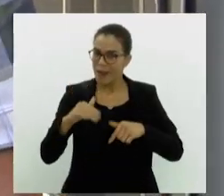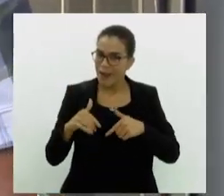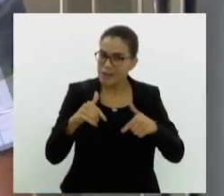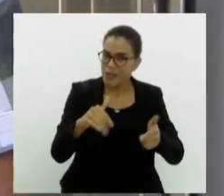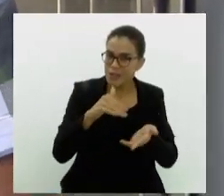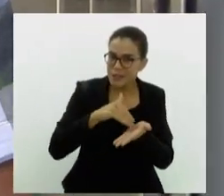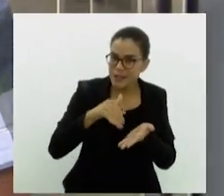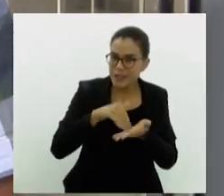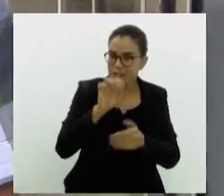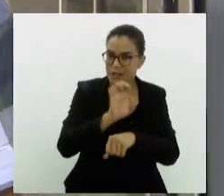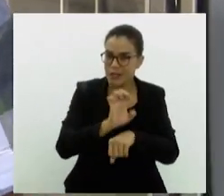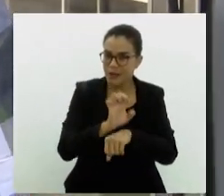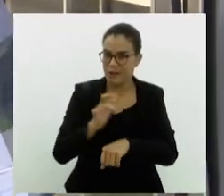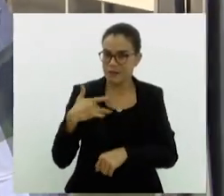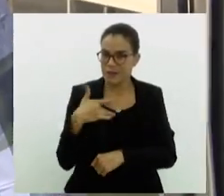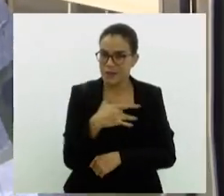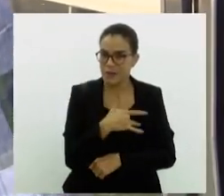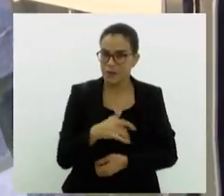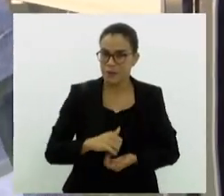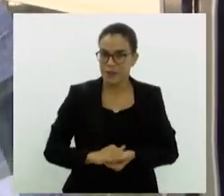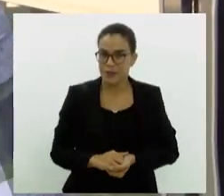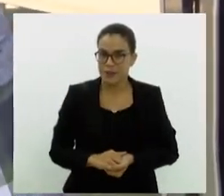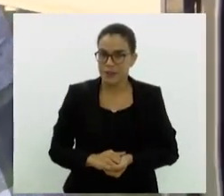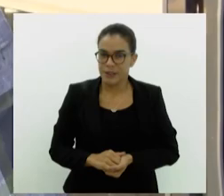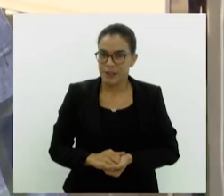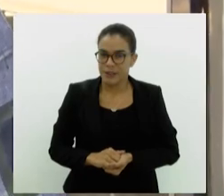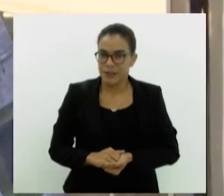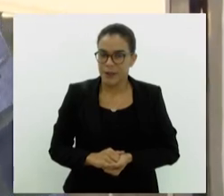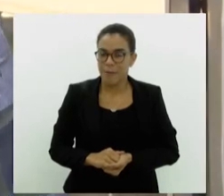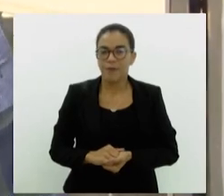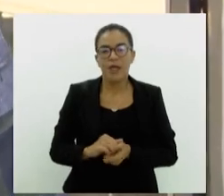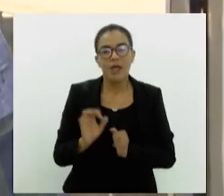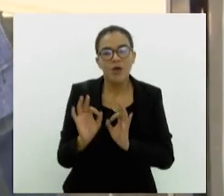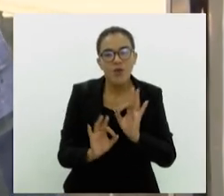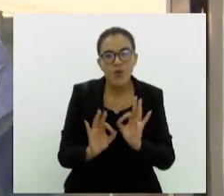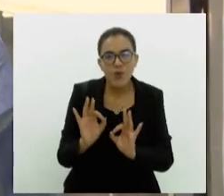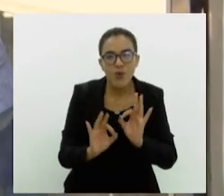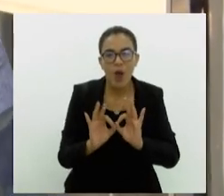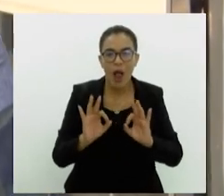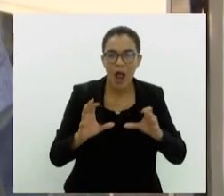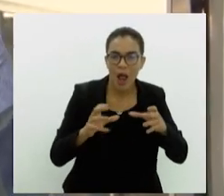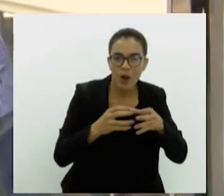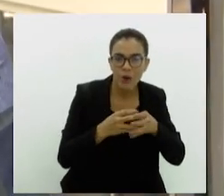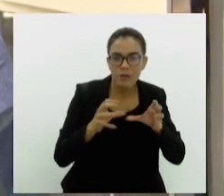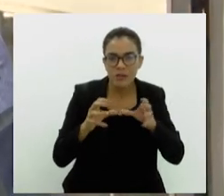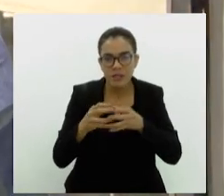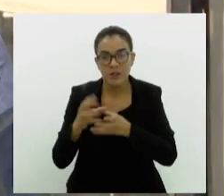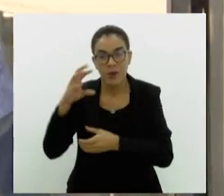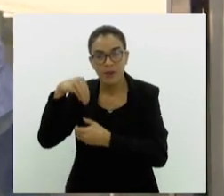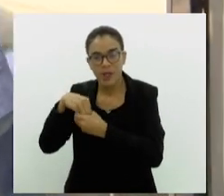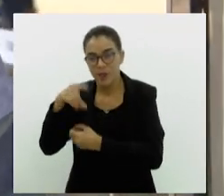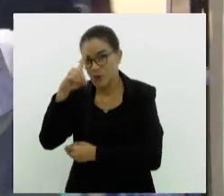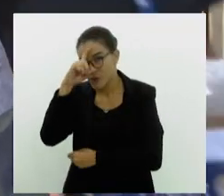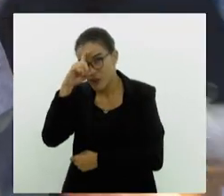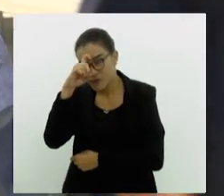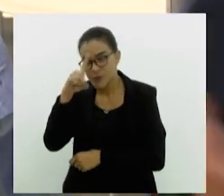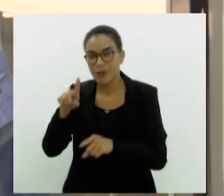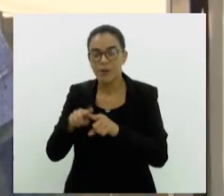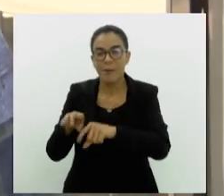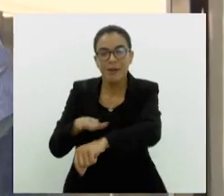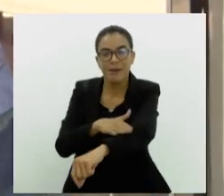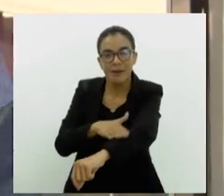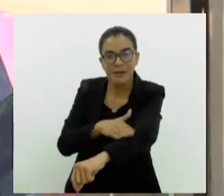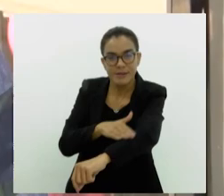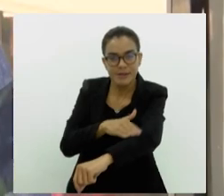Secretaria Estadual de Saúde em montar as comissões intrahospitalares de doação de órgãos e tecidos